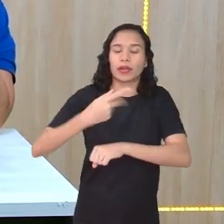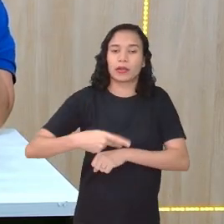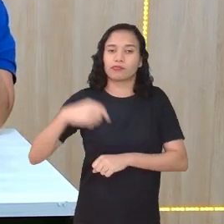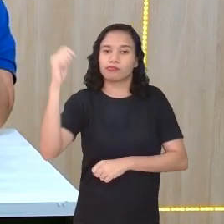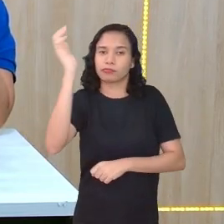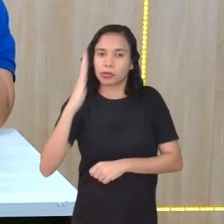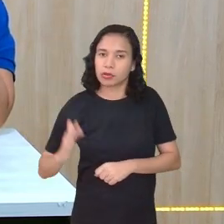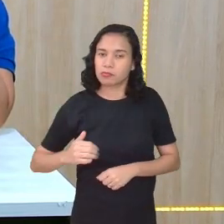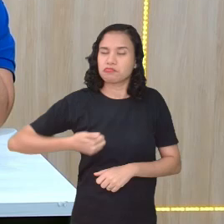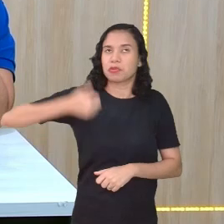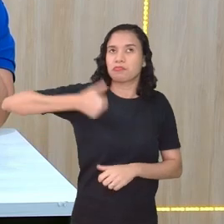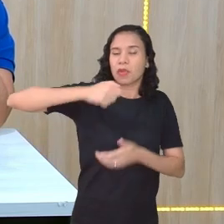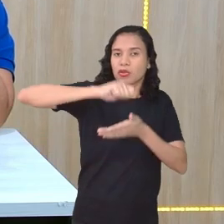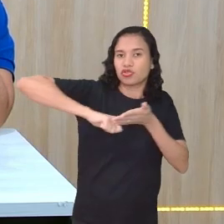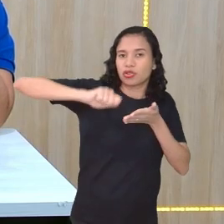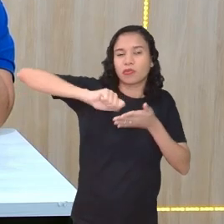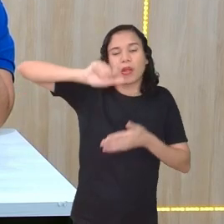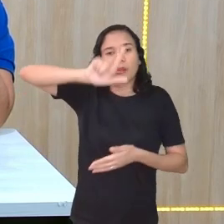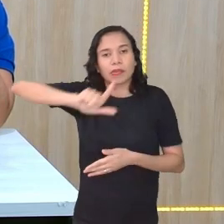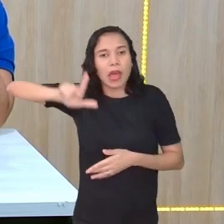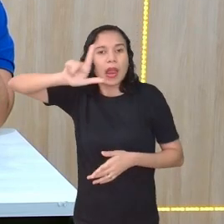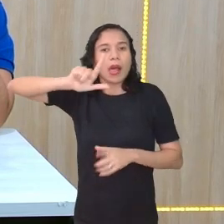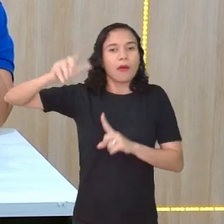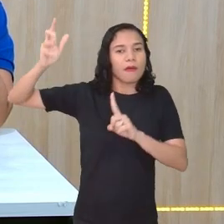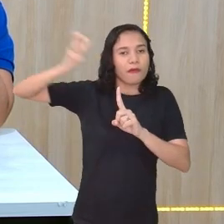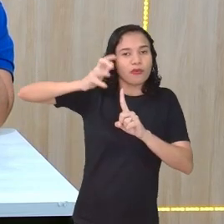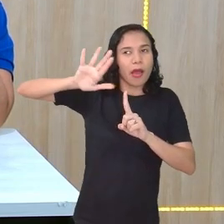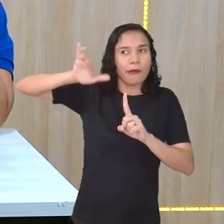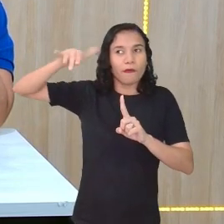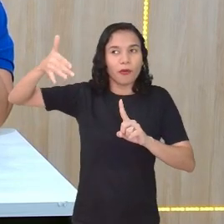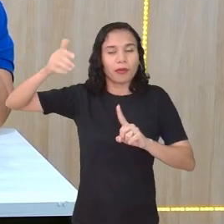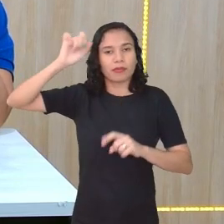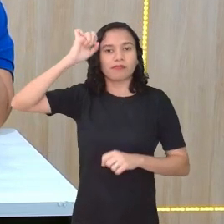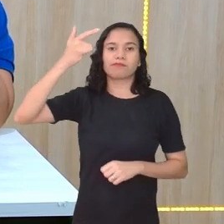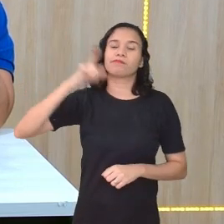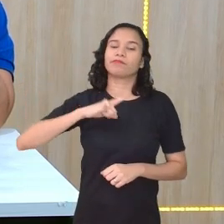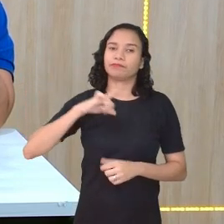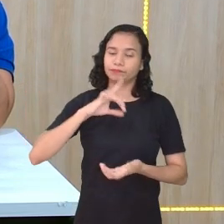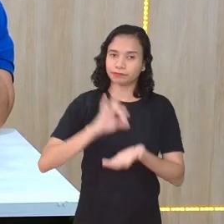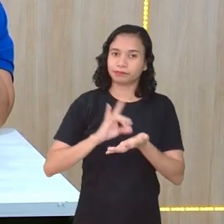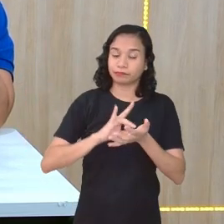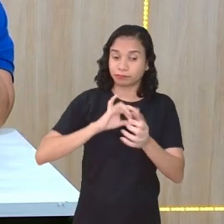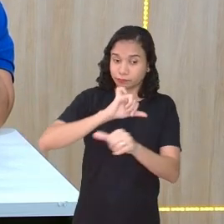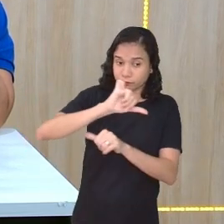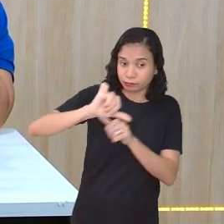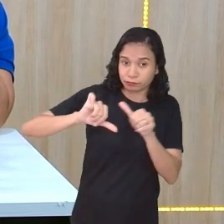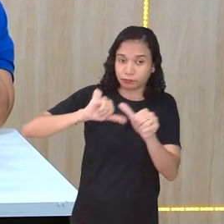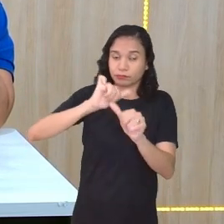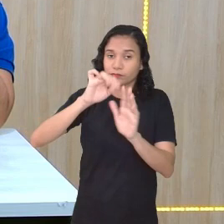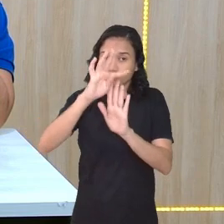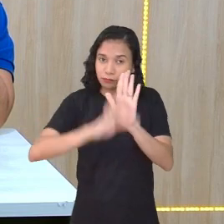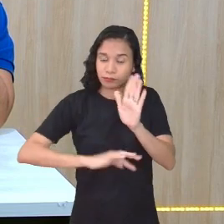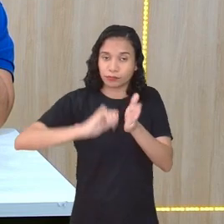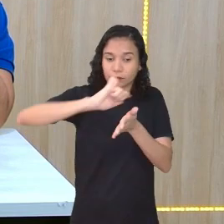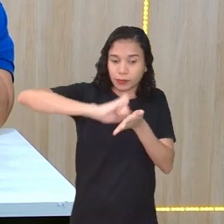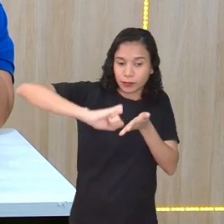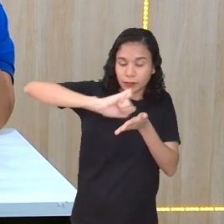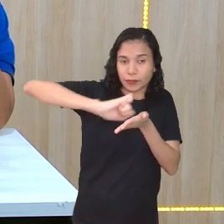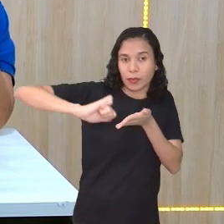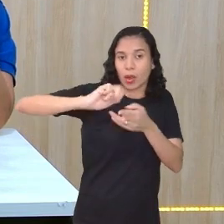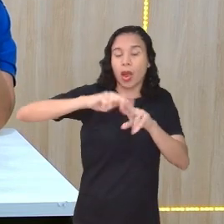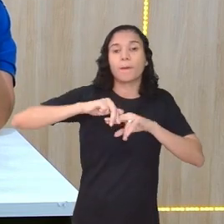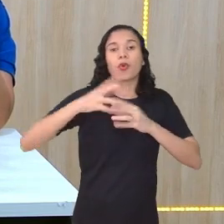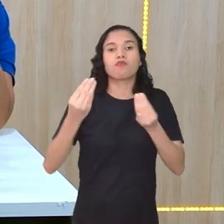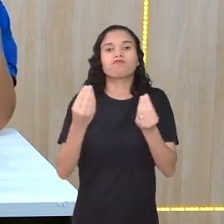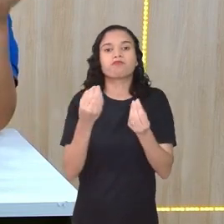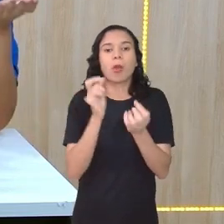escritos literários, influência estrangeira. É claro que já houve muita mudança do texto escrito, porque